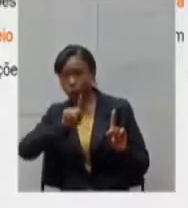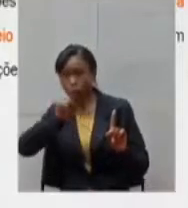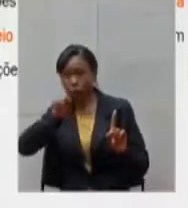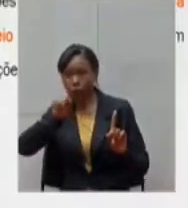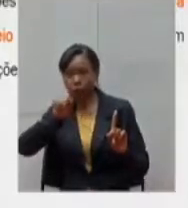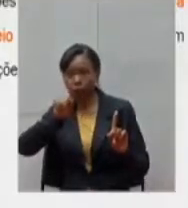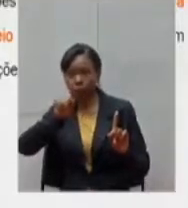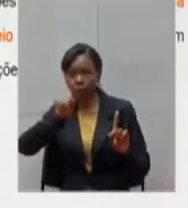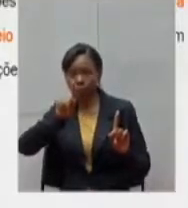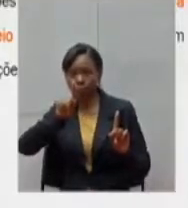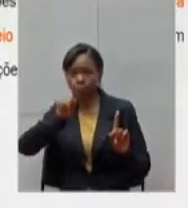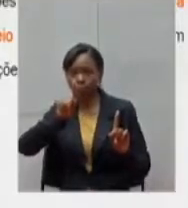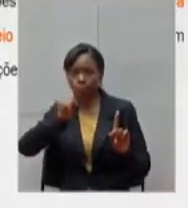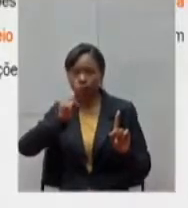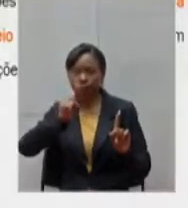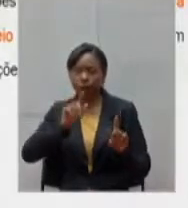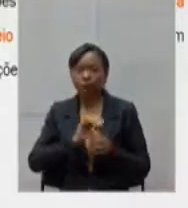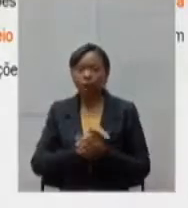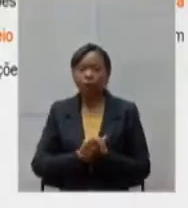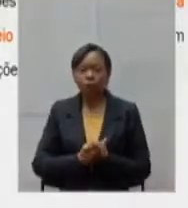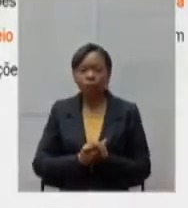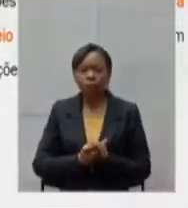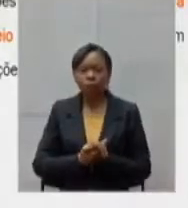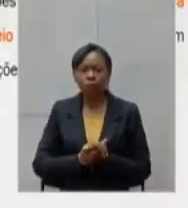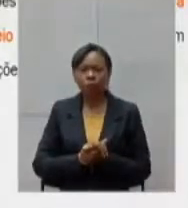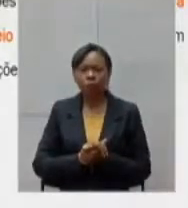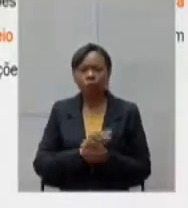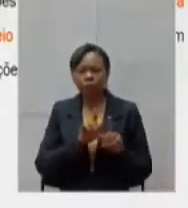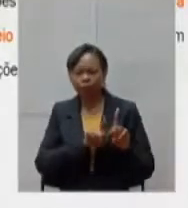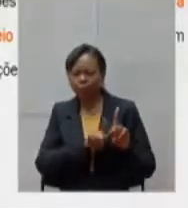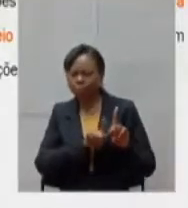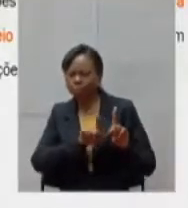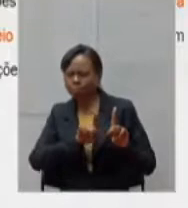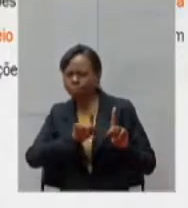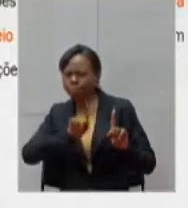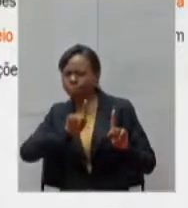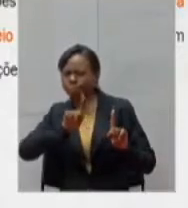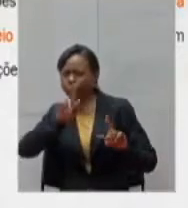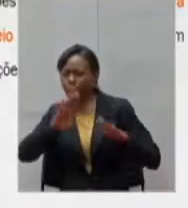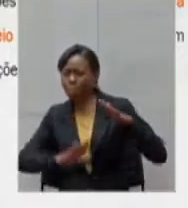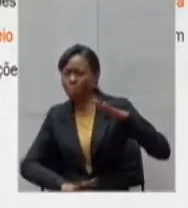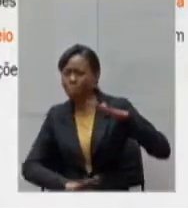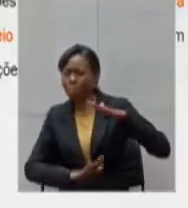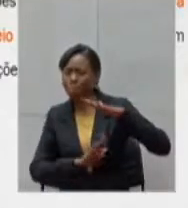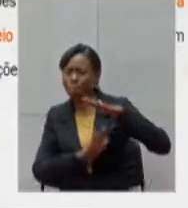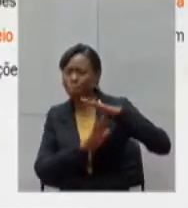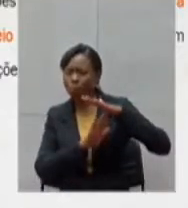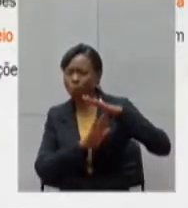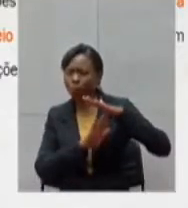mil casos no mesmo dia, esse pico de casos, ele é